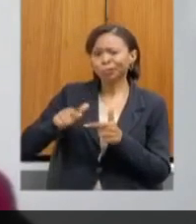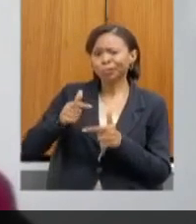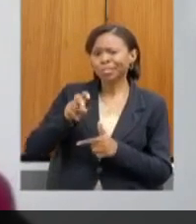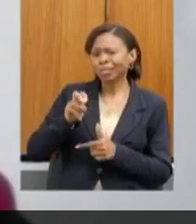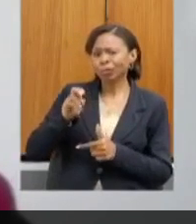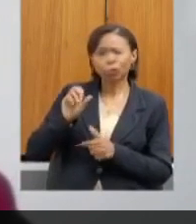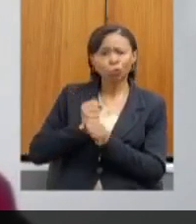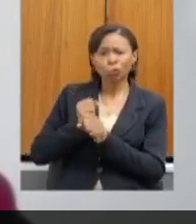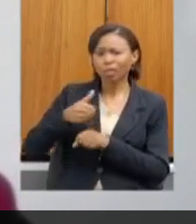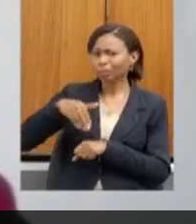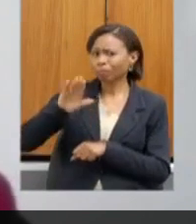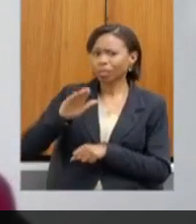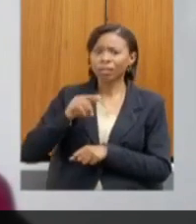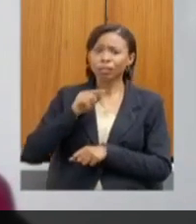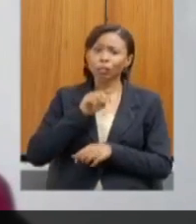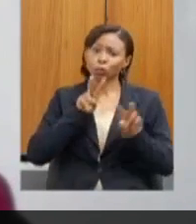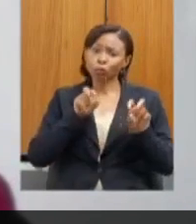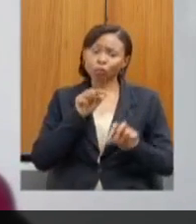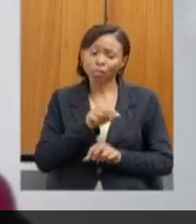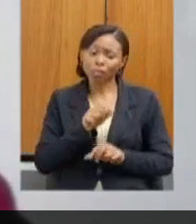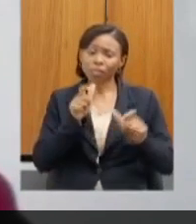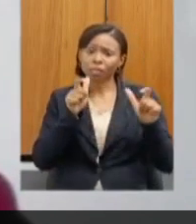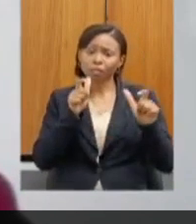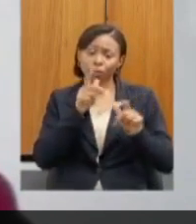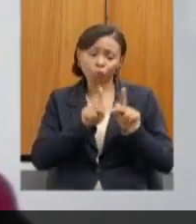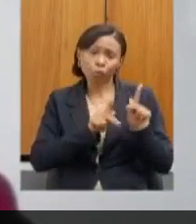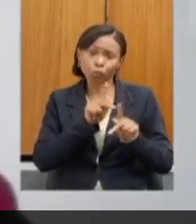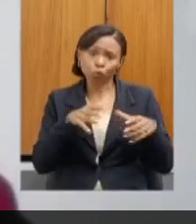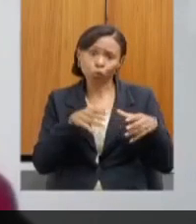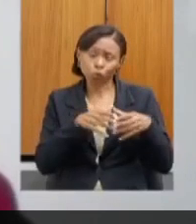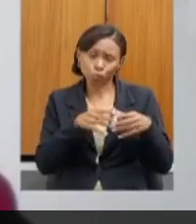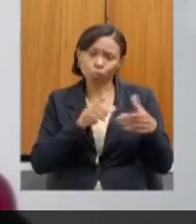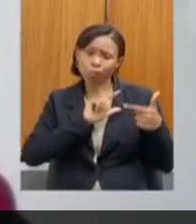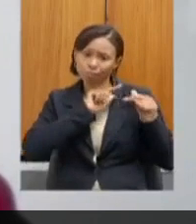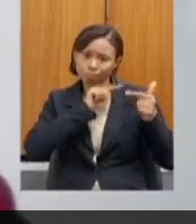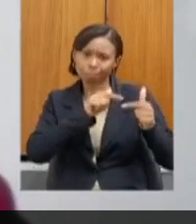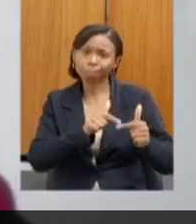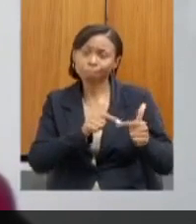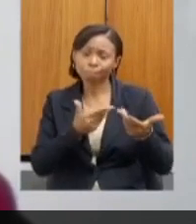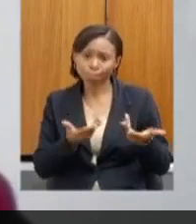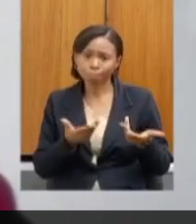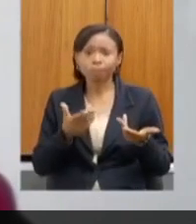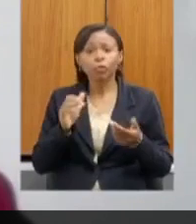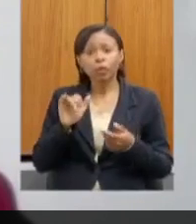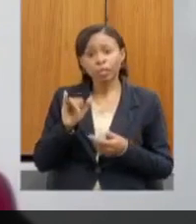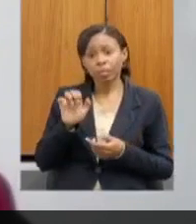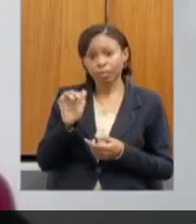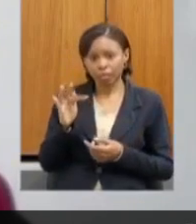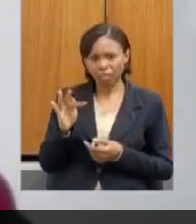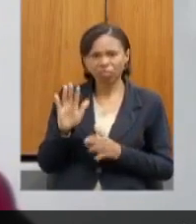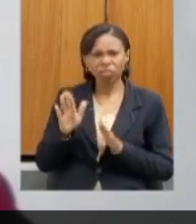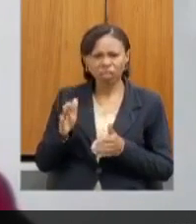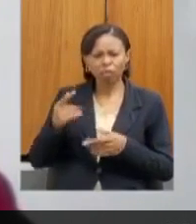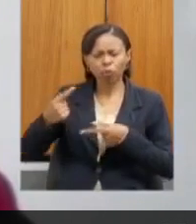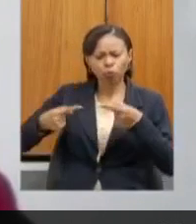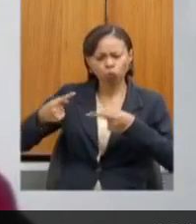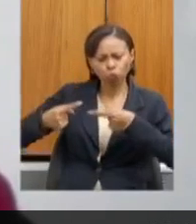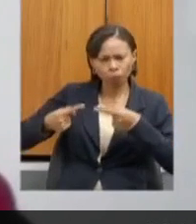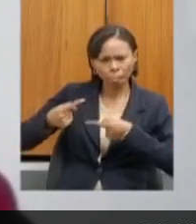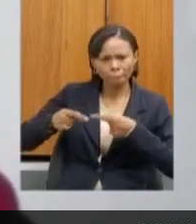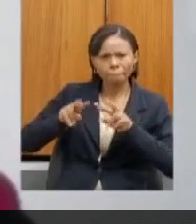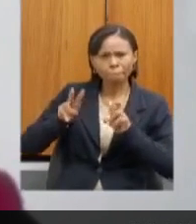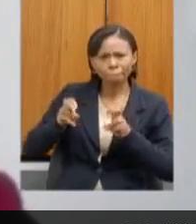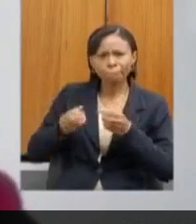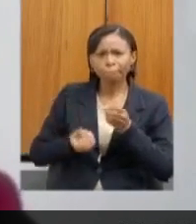a essa comunidade tradicional. Eu sei que o IEF pode ter rediscutido um pouco essa política de compensação de criação de